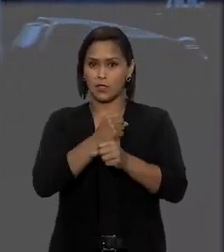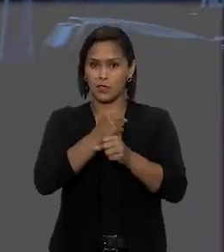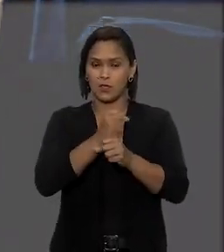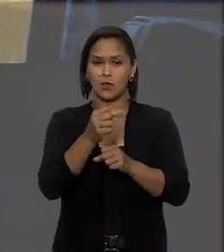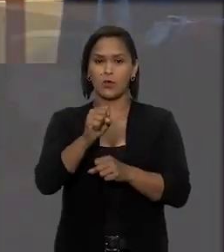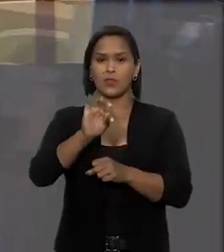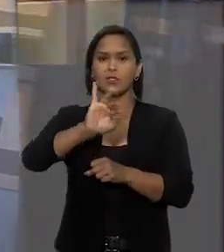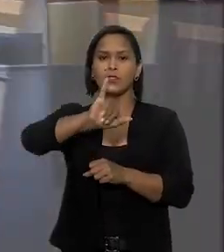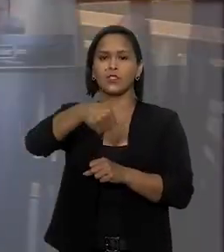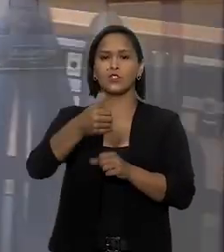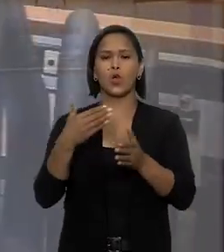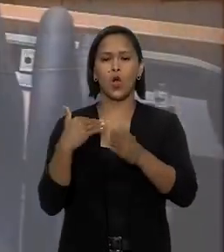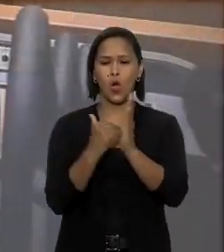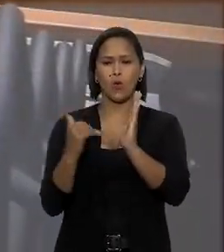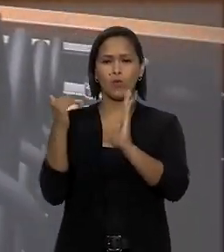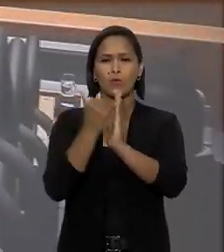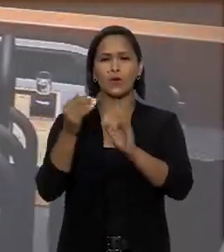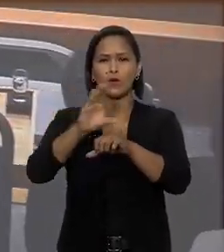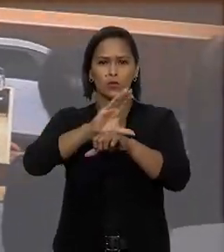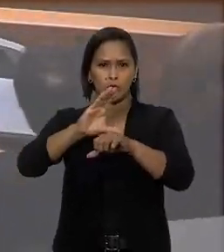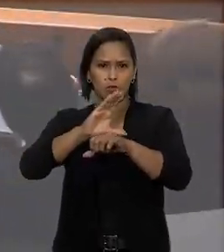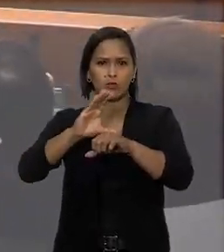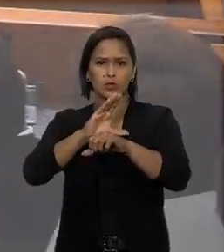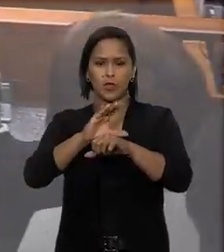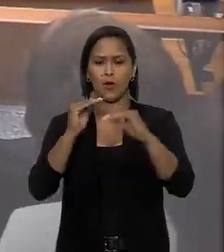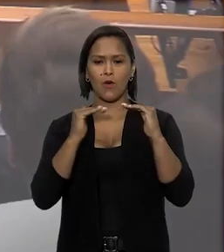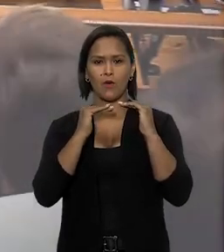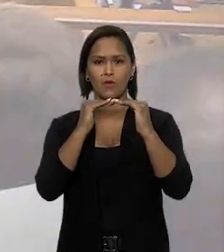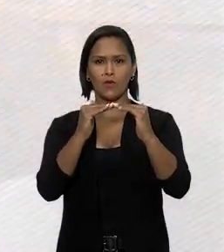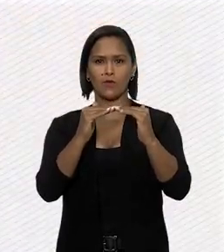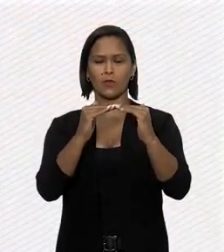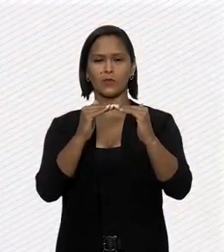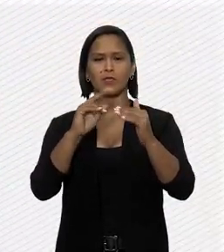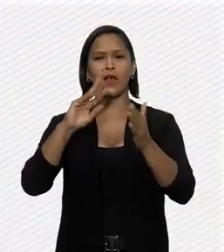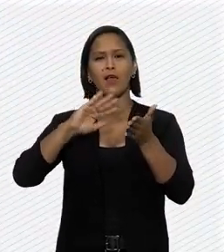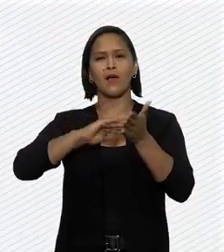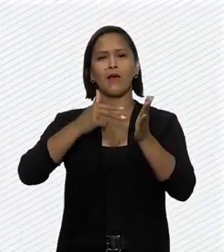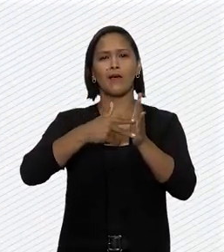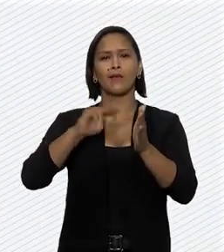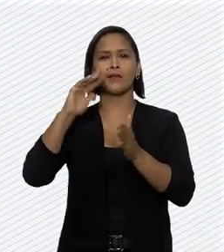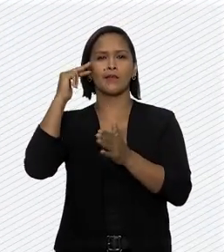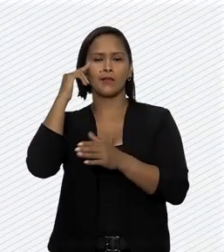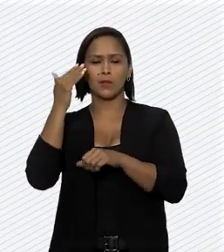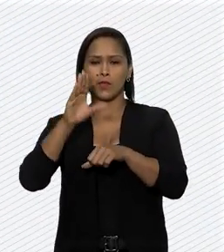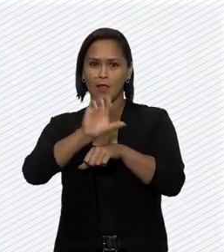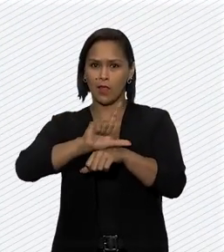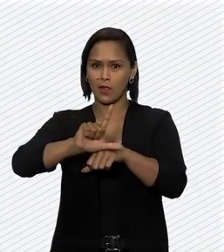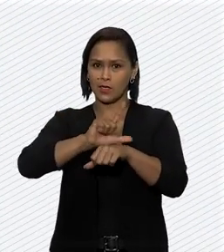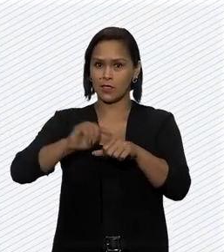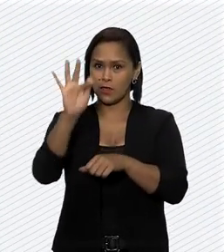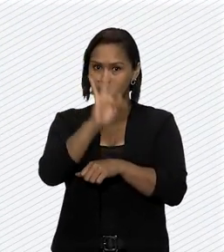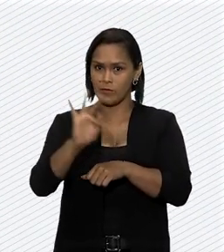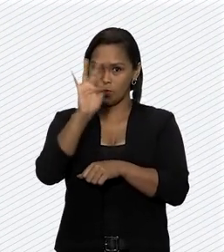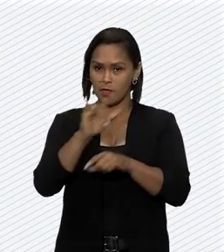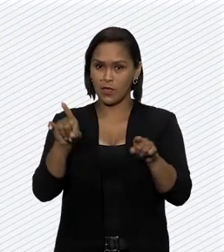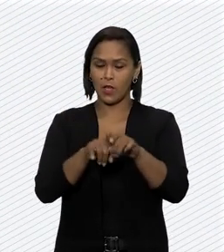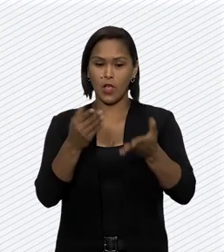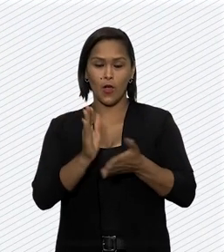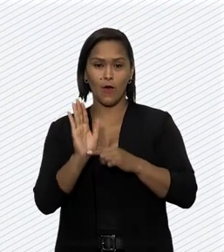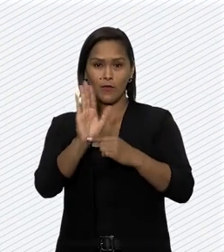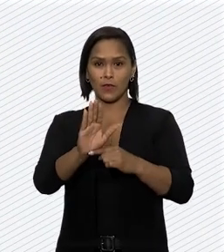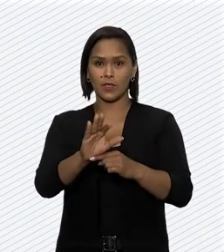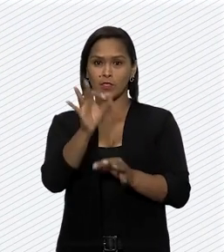o STJ cumpre sua missão constitucional, uniformizar a interpretação da legislação federal e oferecer